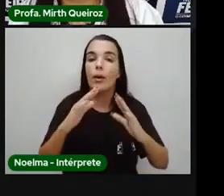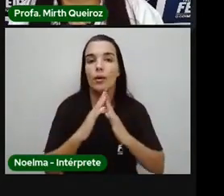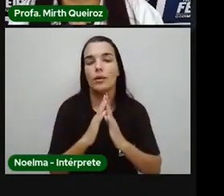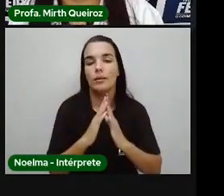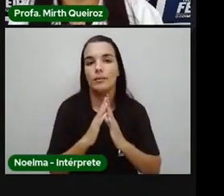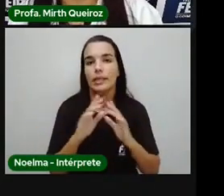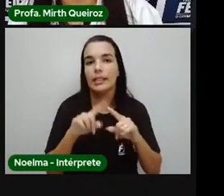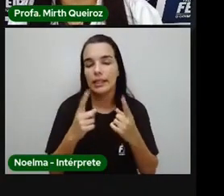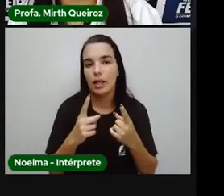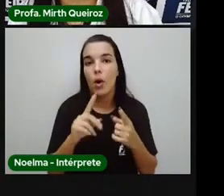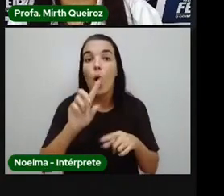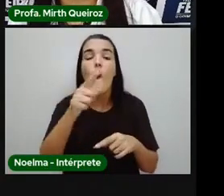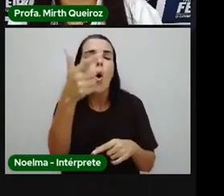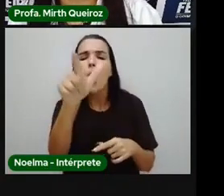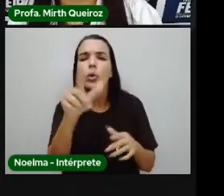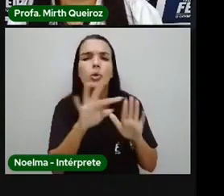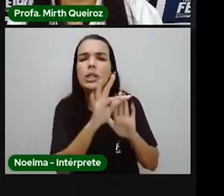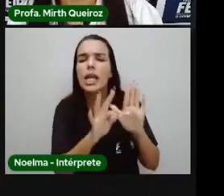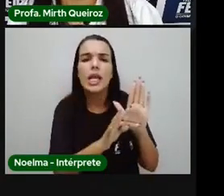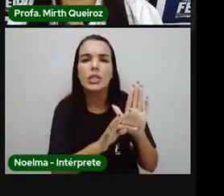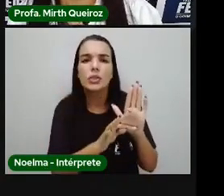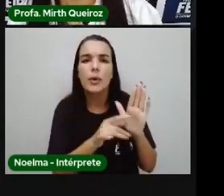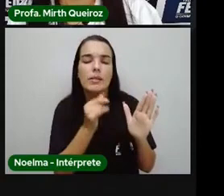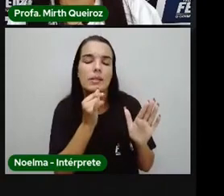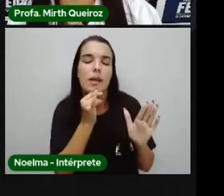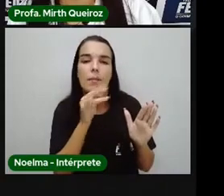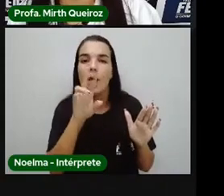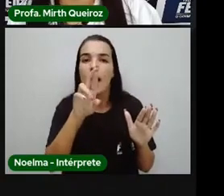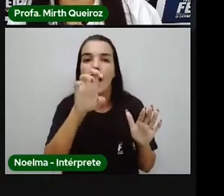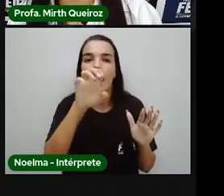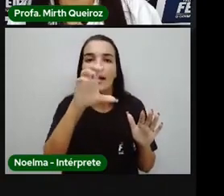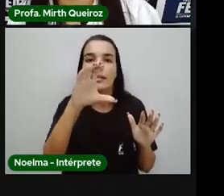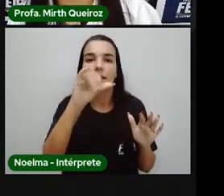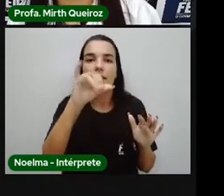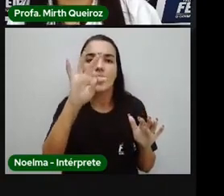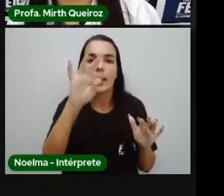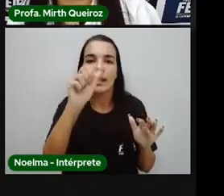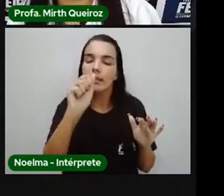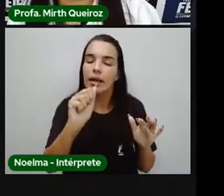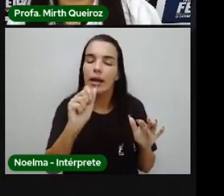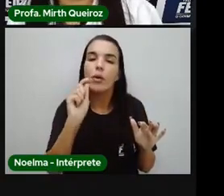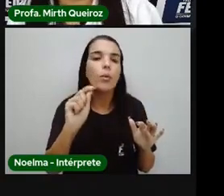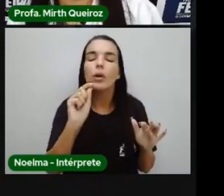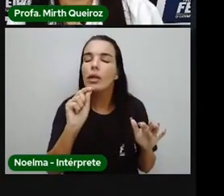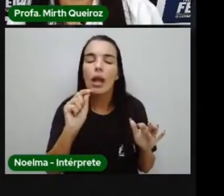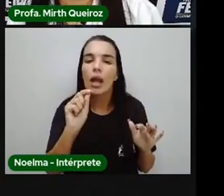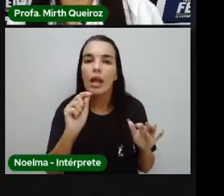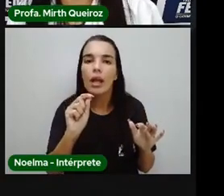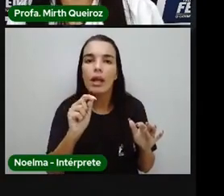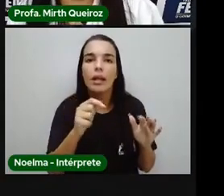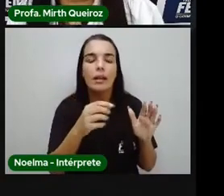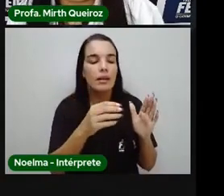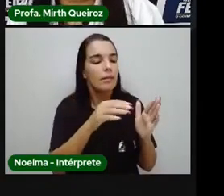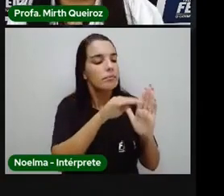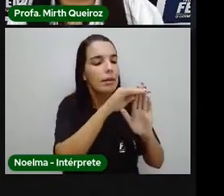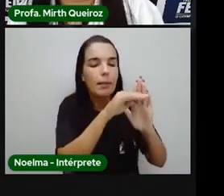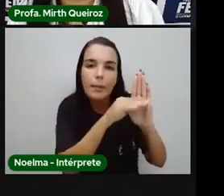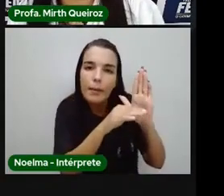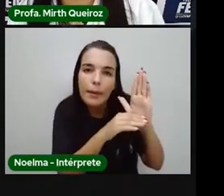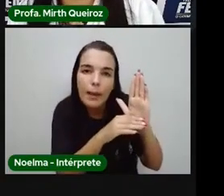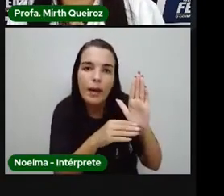receita. Qual o objetivo da receita? A leitura de uma receita serve para quê? Para você fazer,